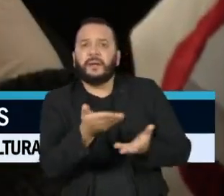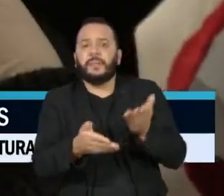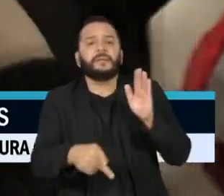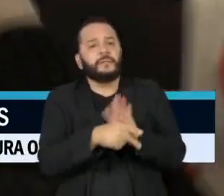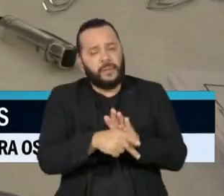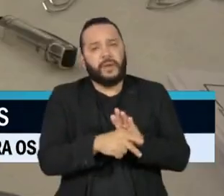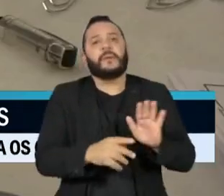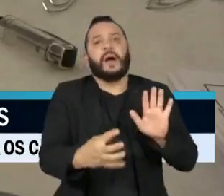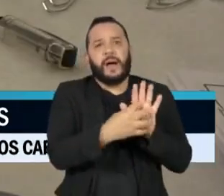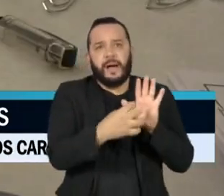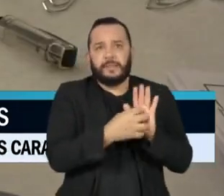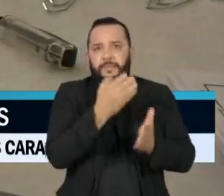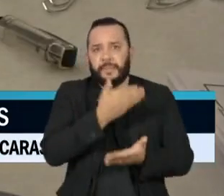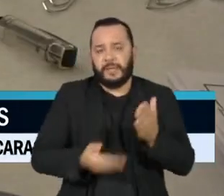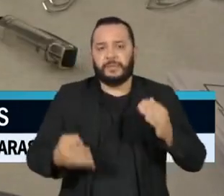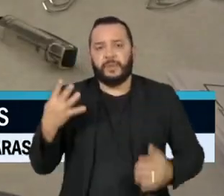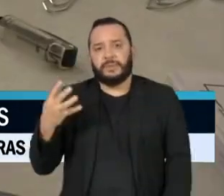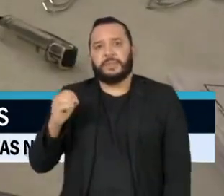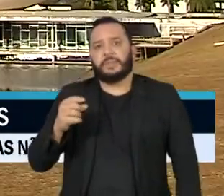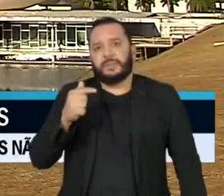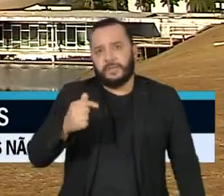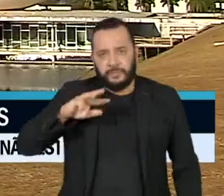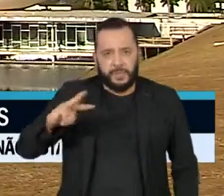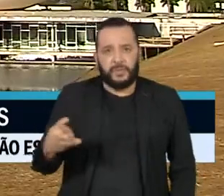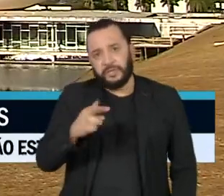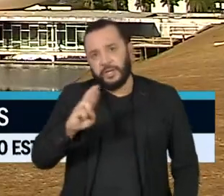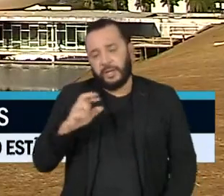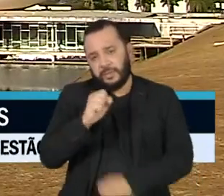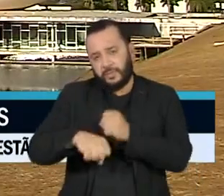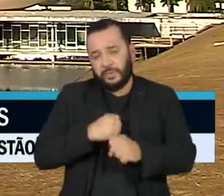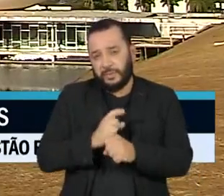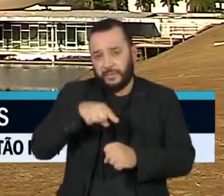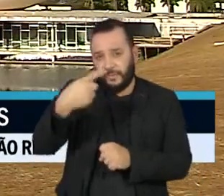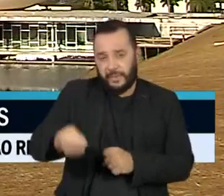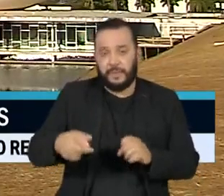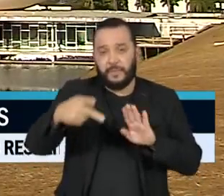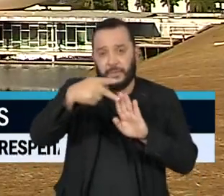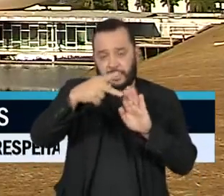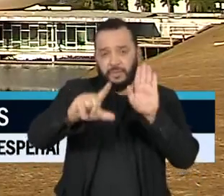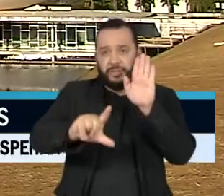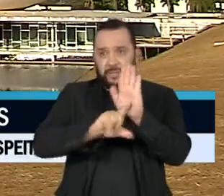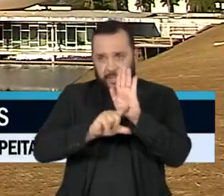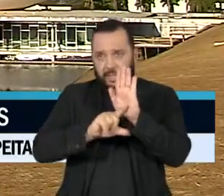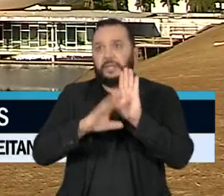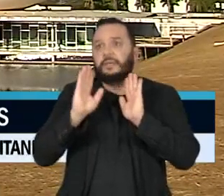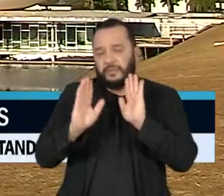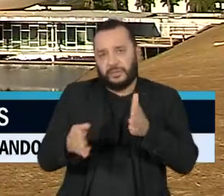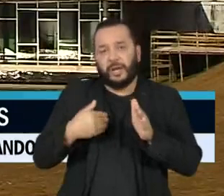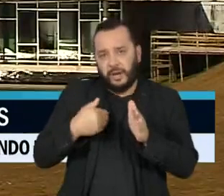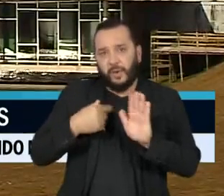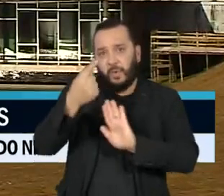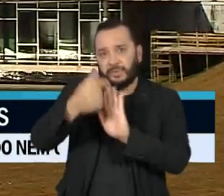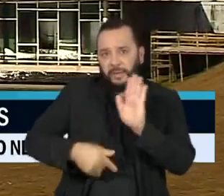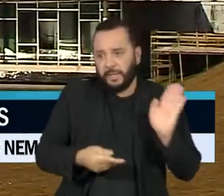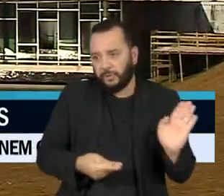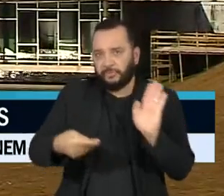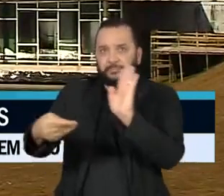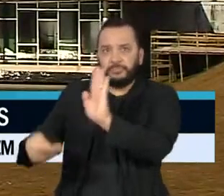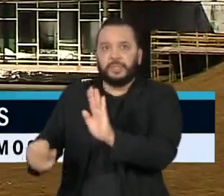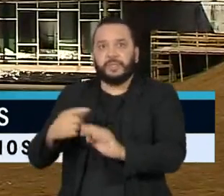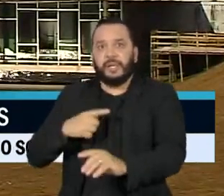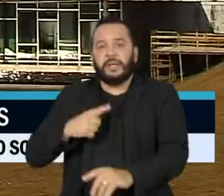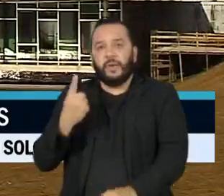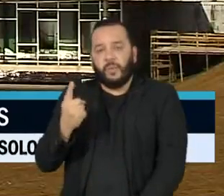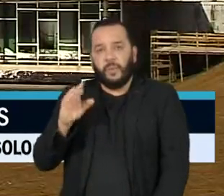407 milhões de reais para o ano que vem. O projeto de lei orçamentária enviado pelo governo federal ao Congresso prevê 1